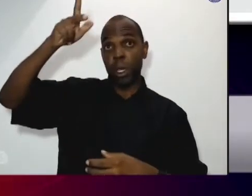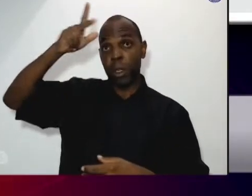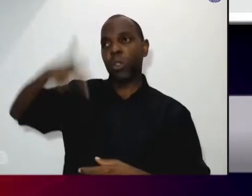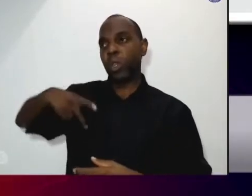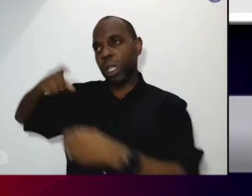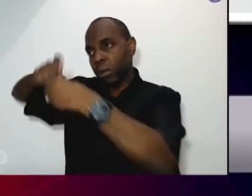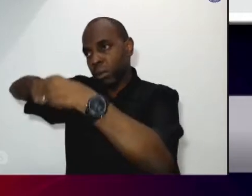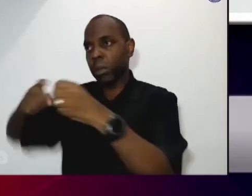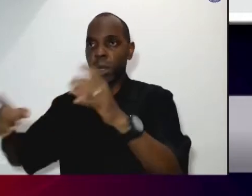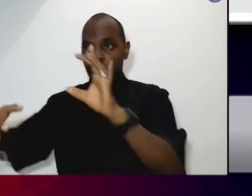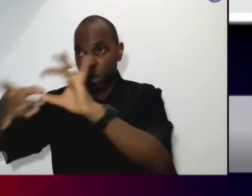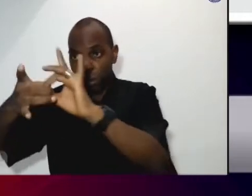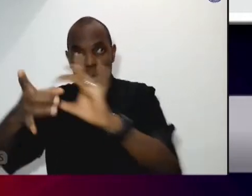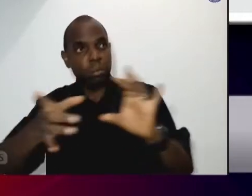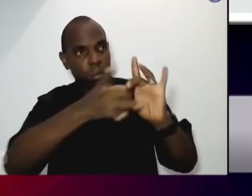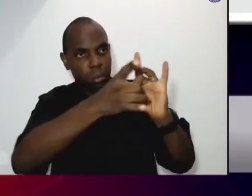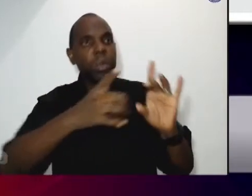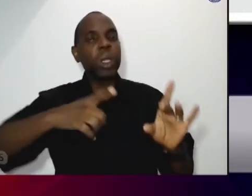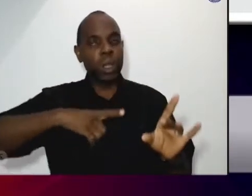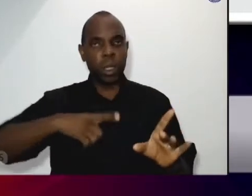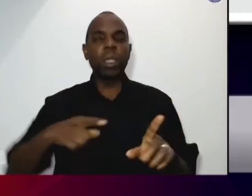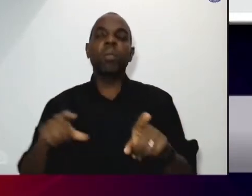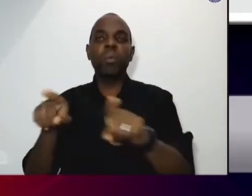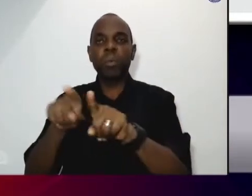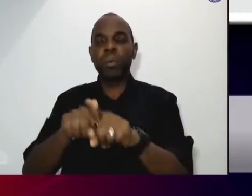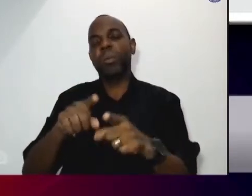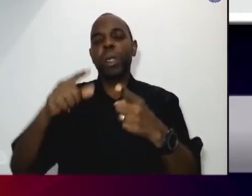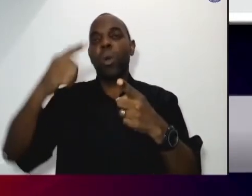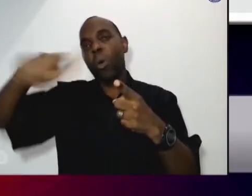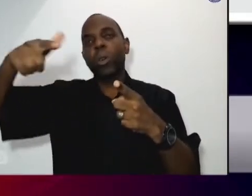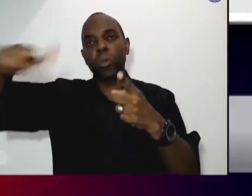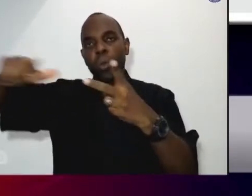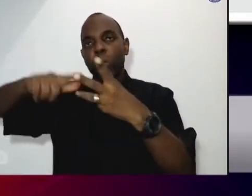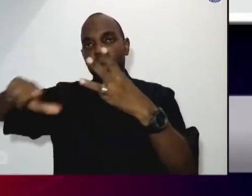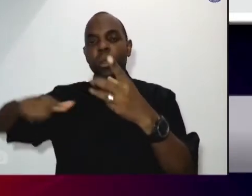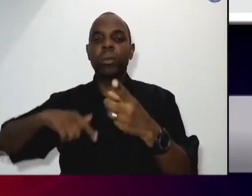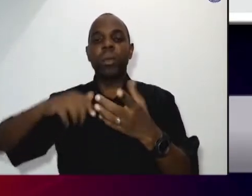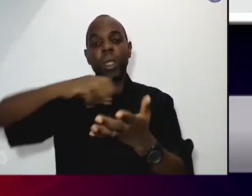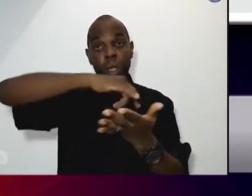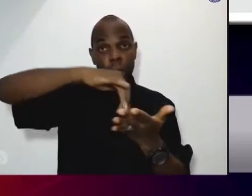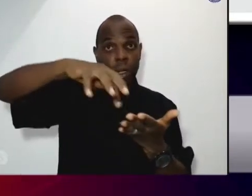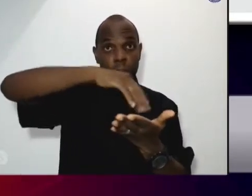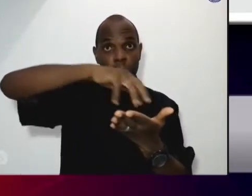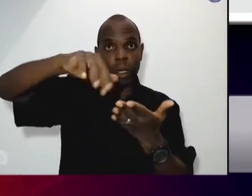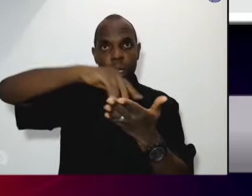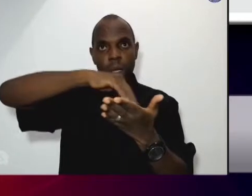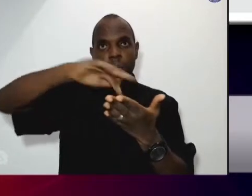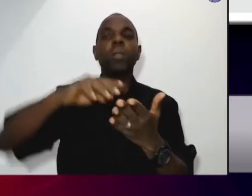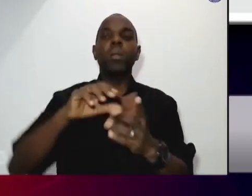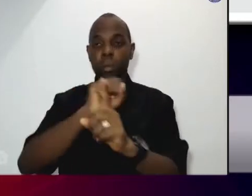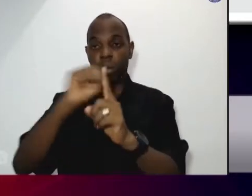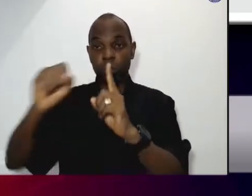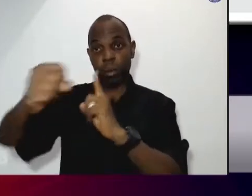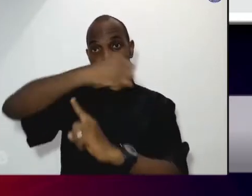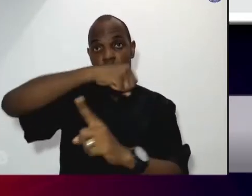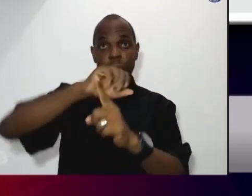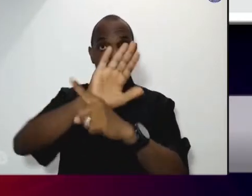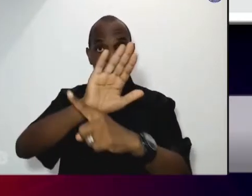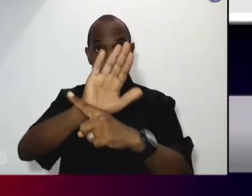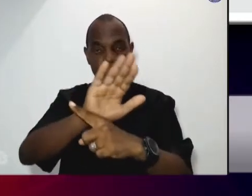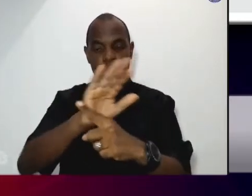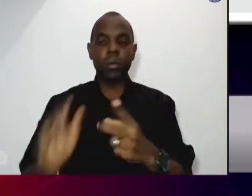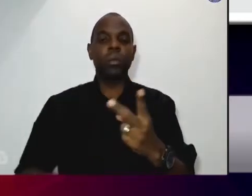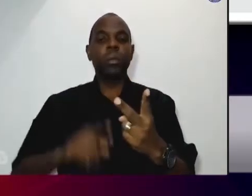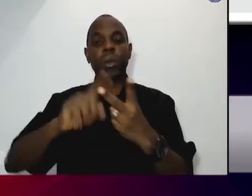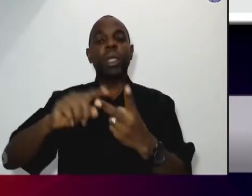ajudas que temos. São eles a Secretaria Municipal de Assistência Social Conselho Municipal